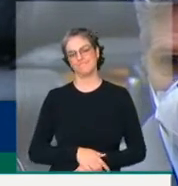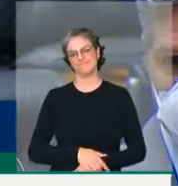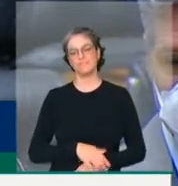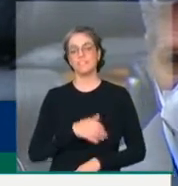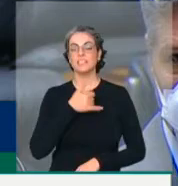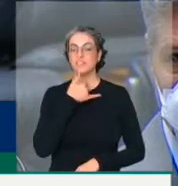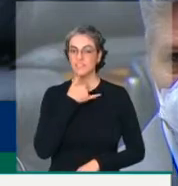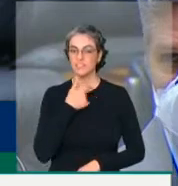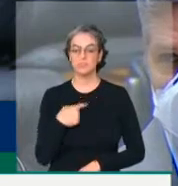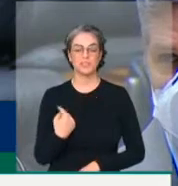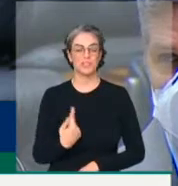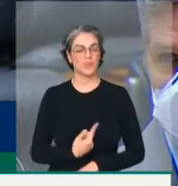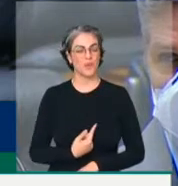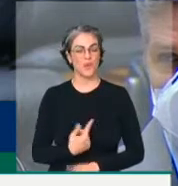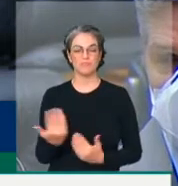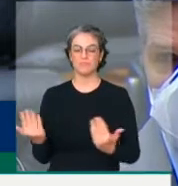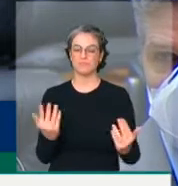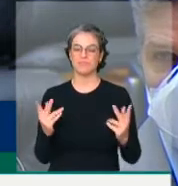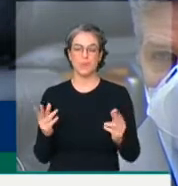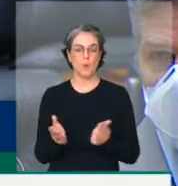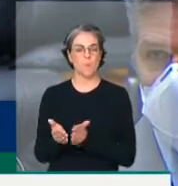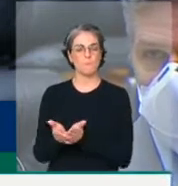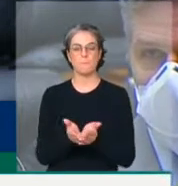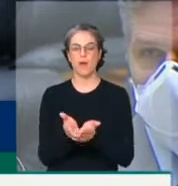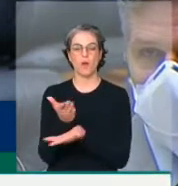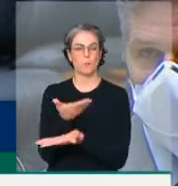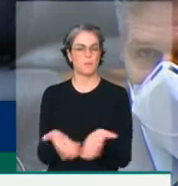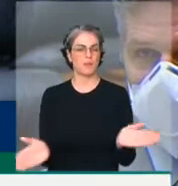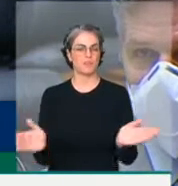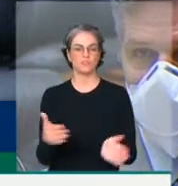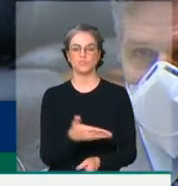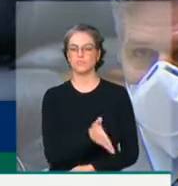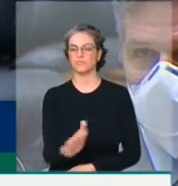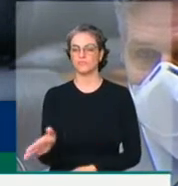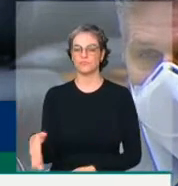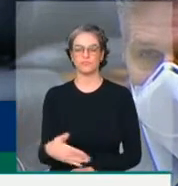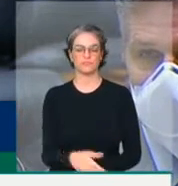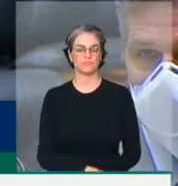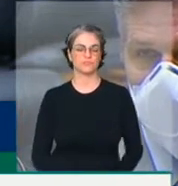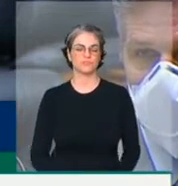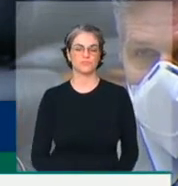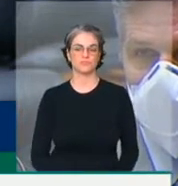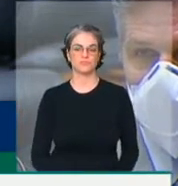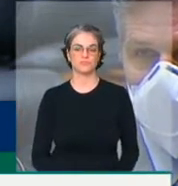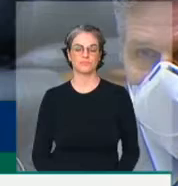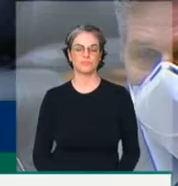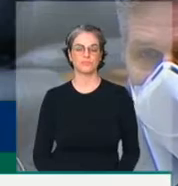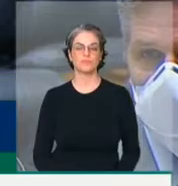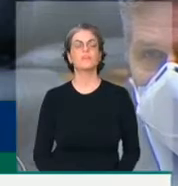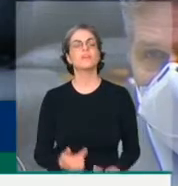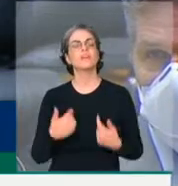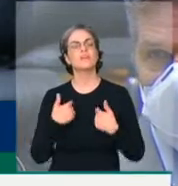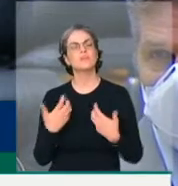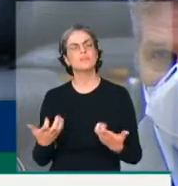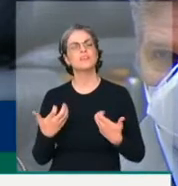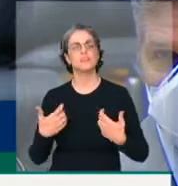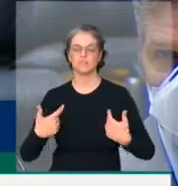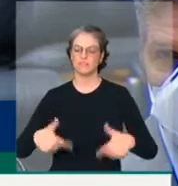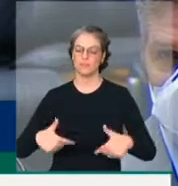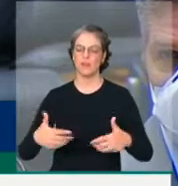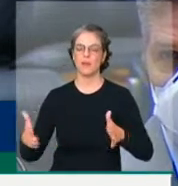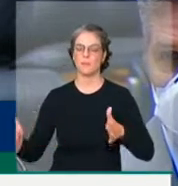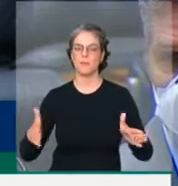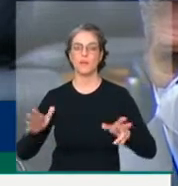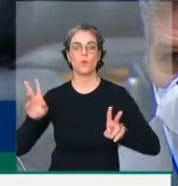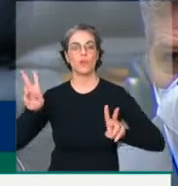estamos como um barco à deriva. Gostaria muito, senhor presidente, finalizando, que nós pudéssemos também trabalhar no carnaval, já